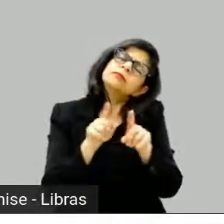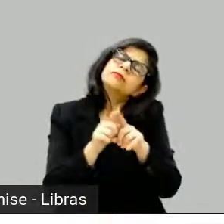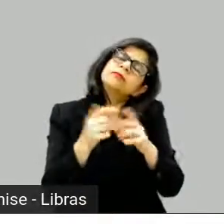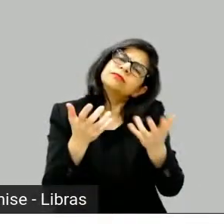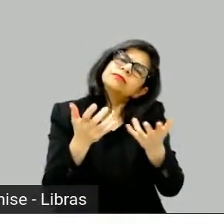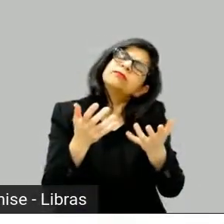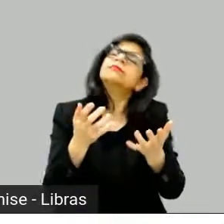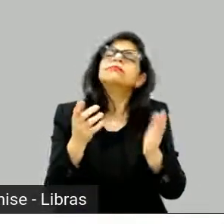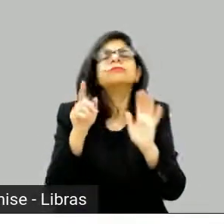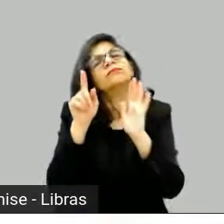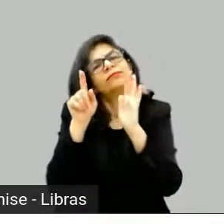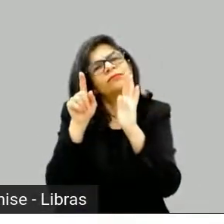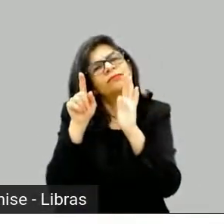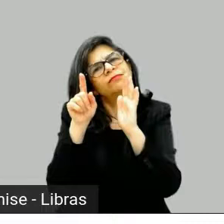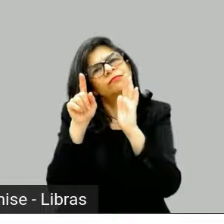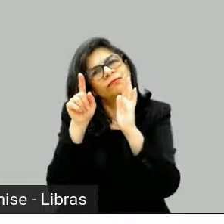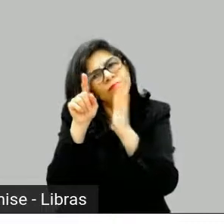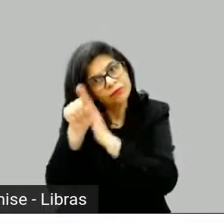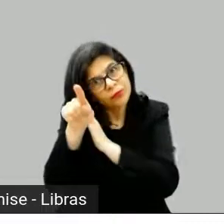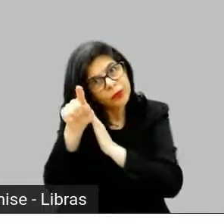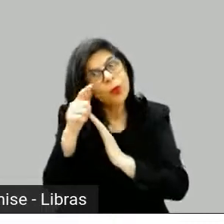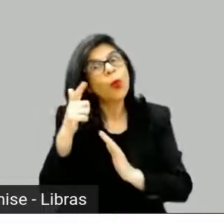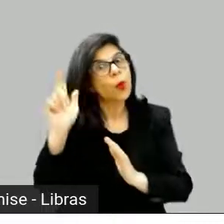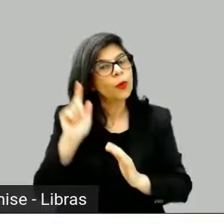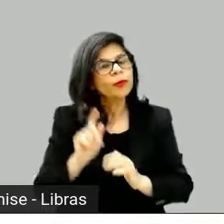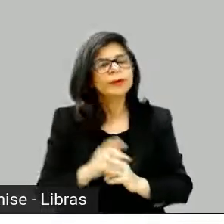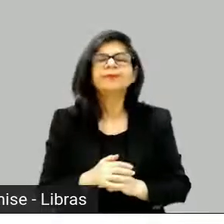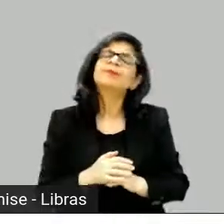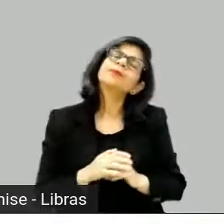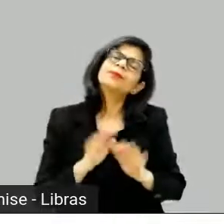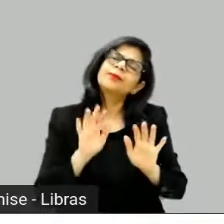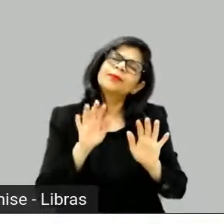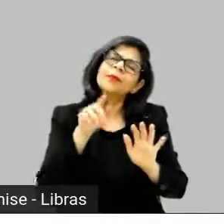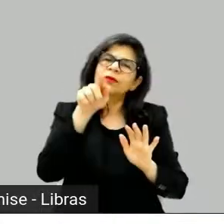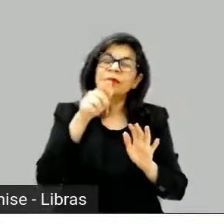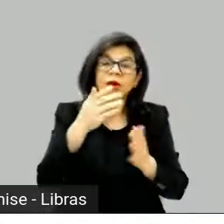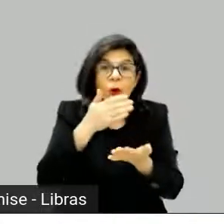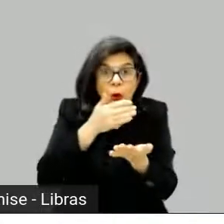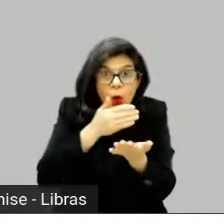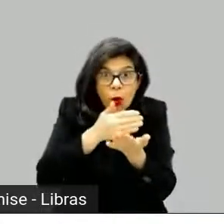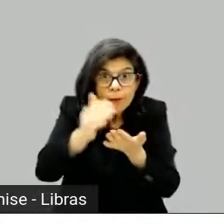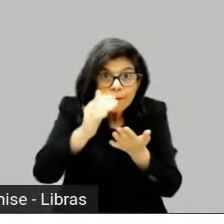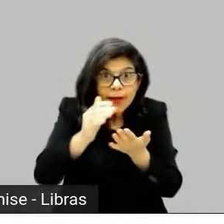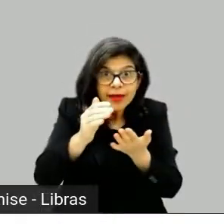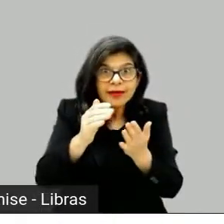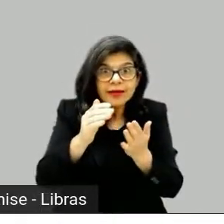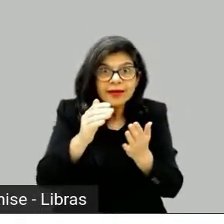existe aquele friozinho na barriga, sempre, no sentido assim, cara,